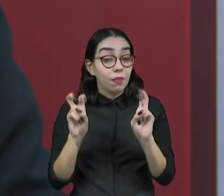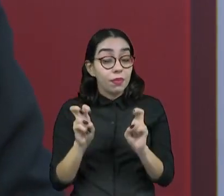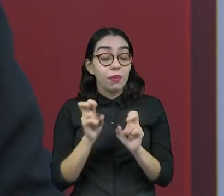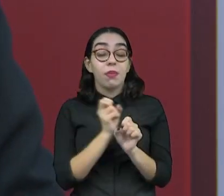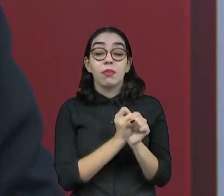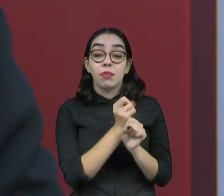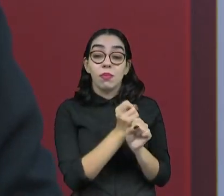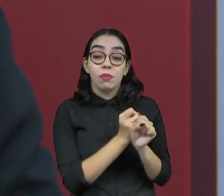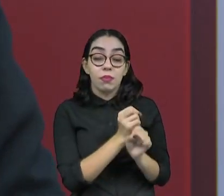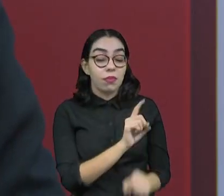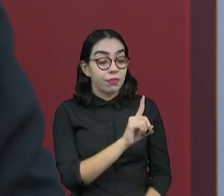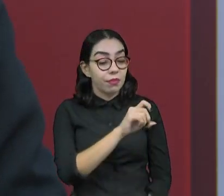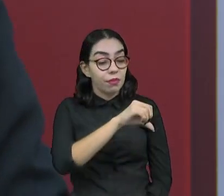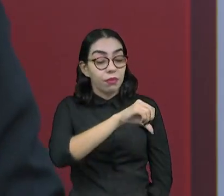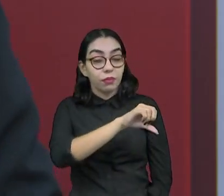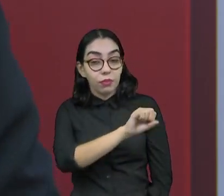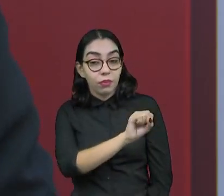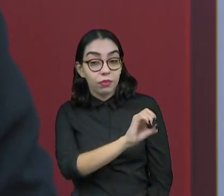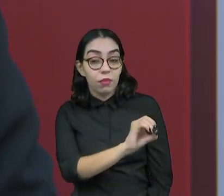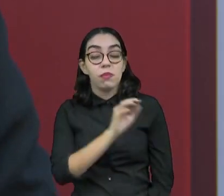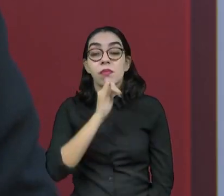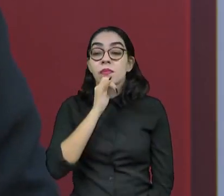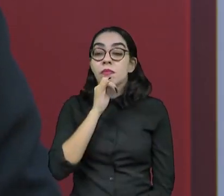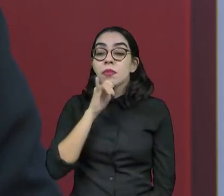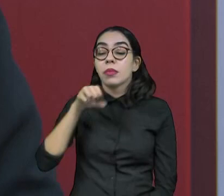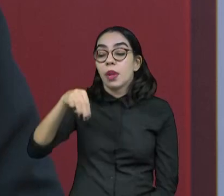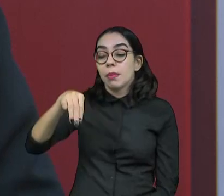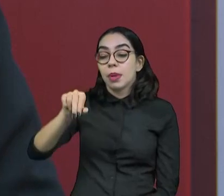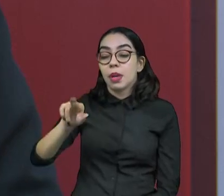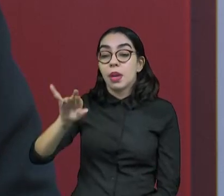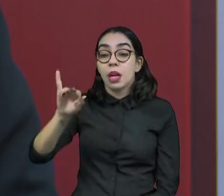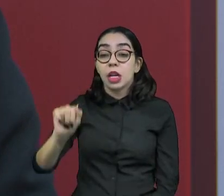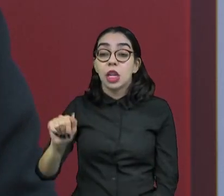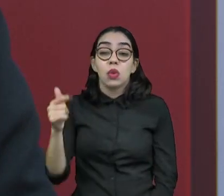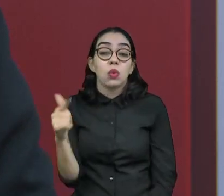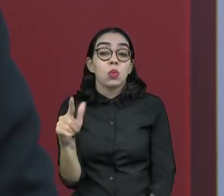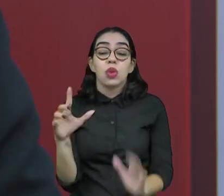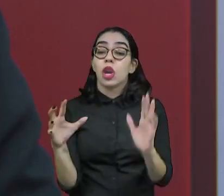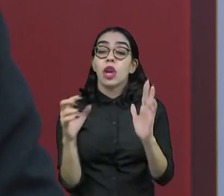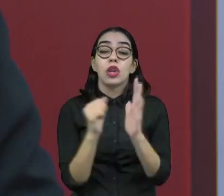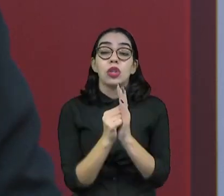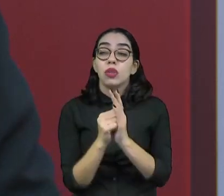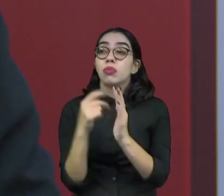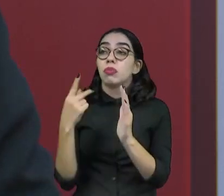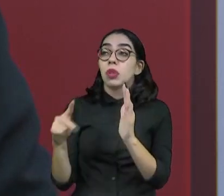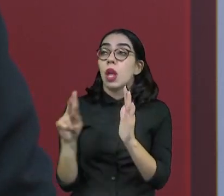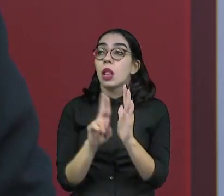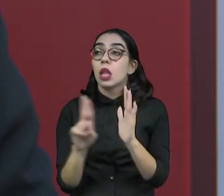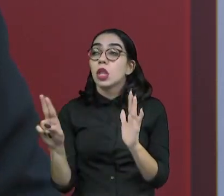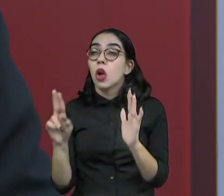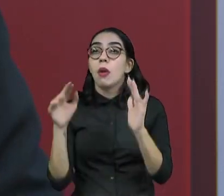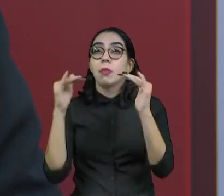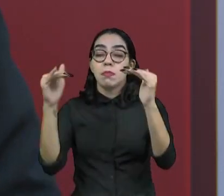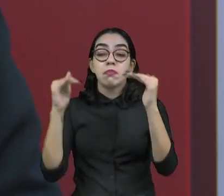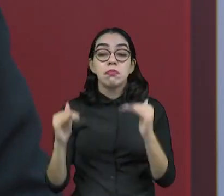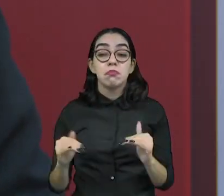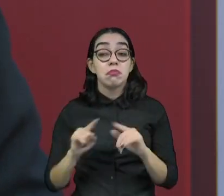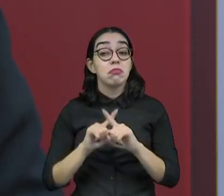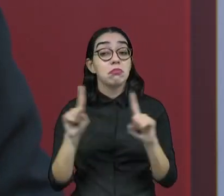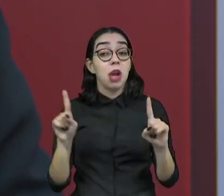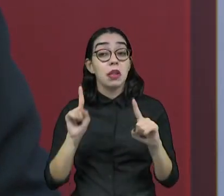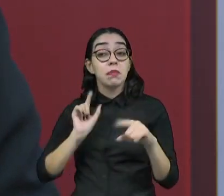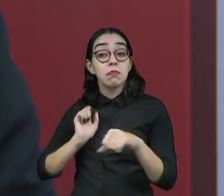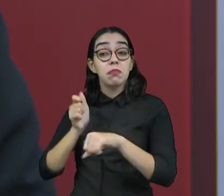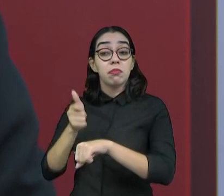né? Você citou o caso da Maria Luíza, que nem estava no pódio, né? Segundo as pesquisas da reta final, né? Nem apresentavam a Maria Luíza no pódio. A Maria Luíza